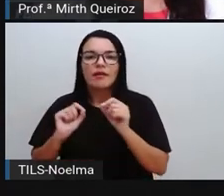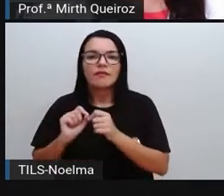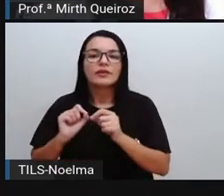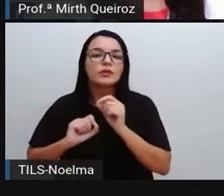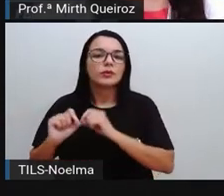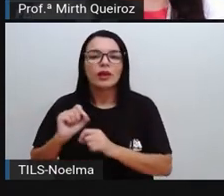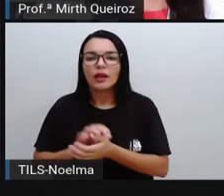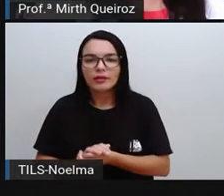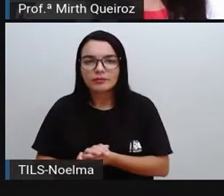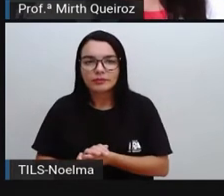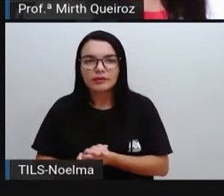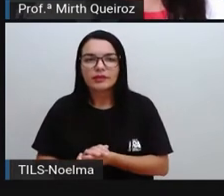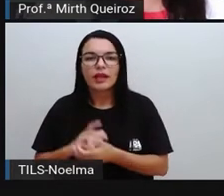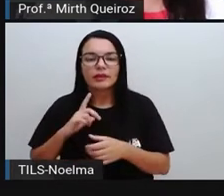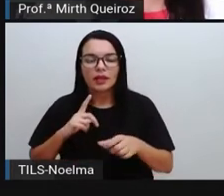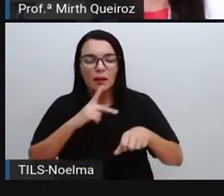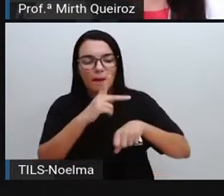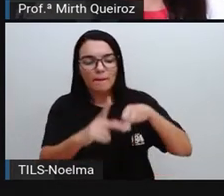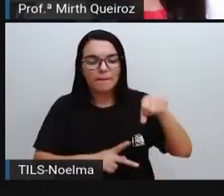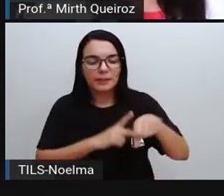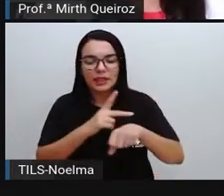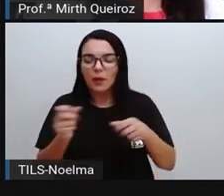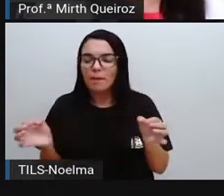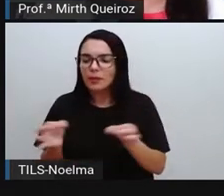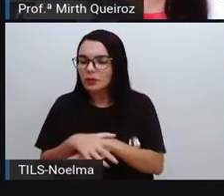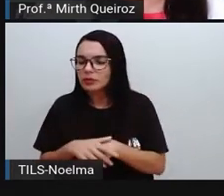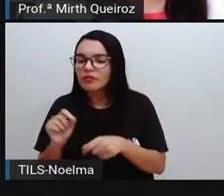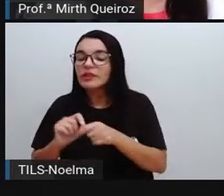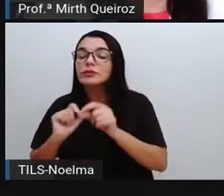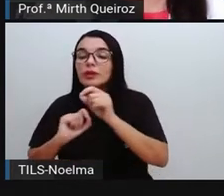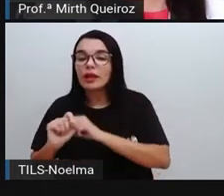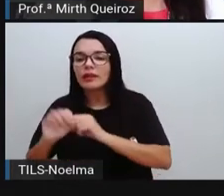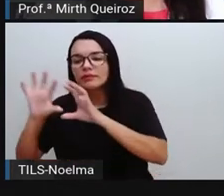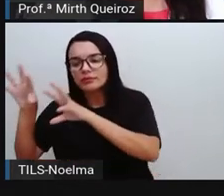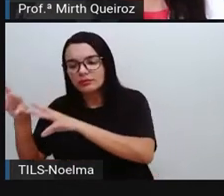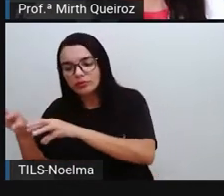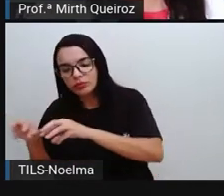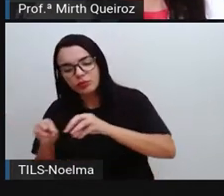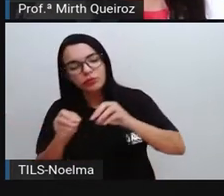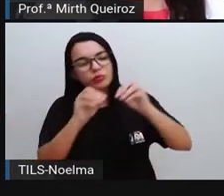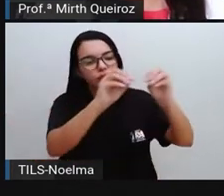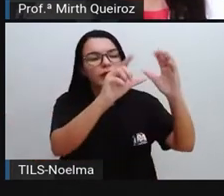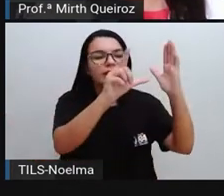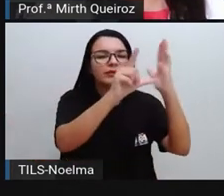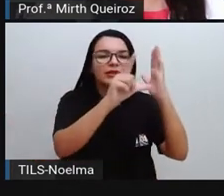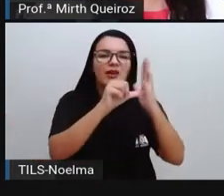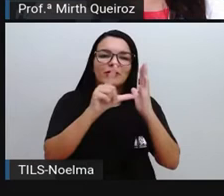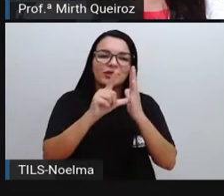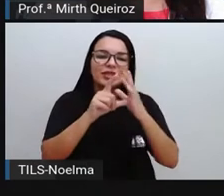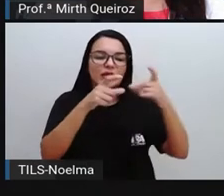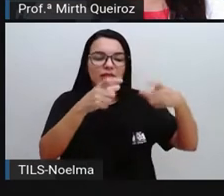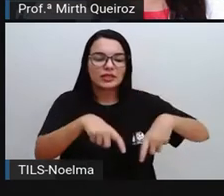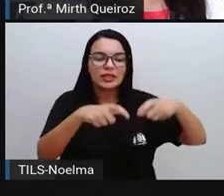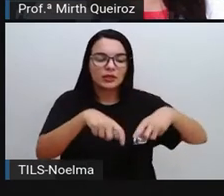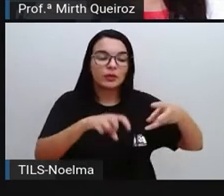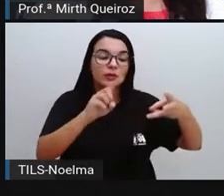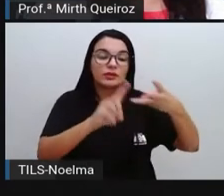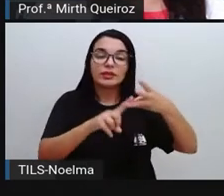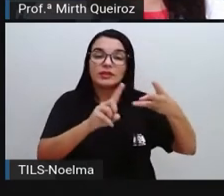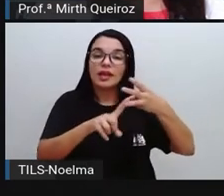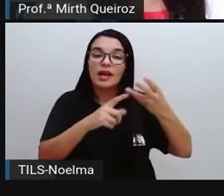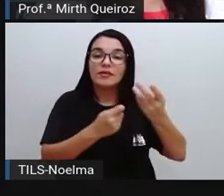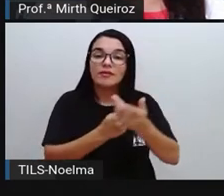tomate, tem um pneu pronto. E aí, o que vai acontecer com ele? Ele vai para o setor terciário, que é onde vai haver a